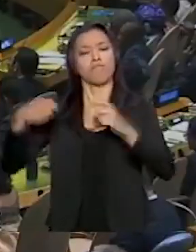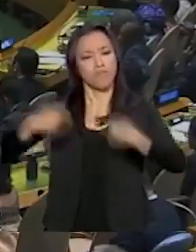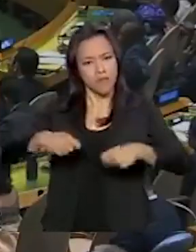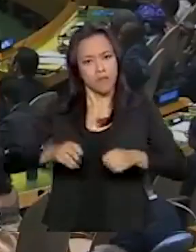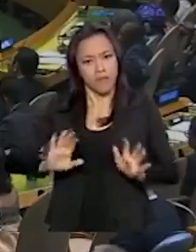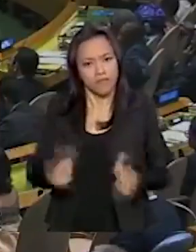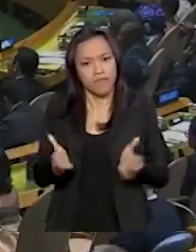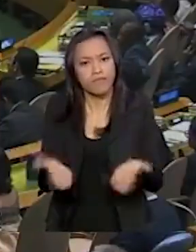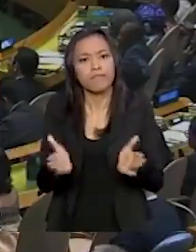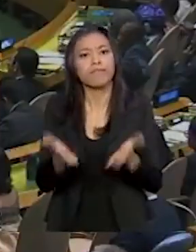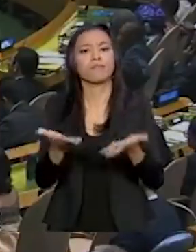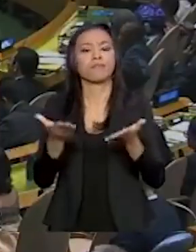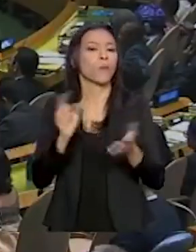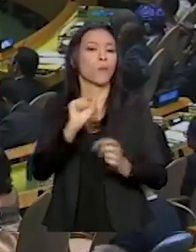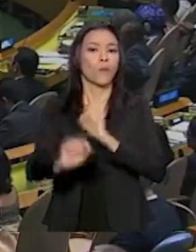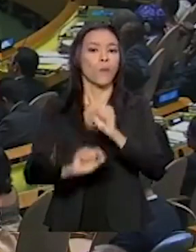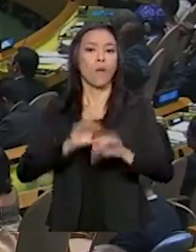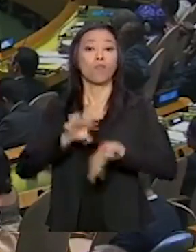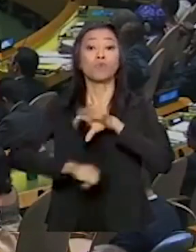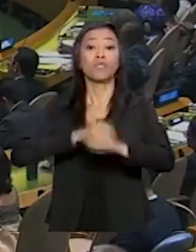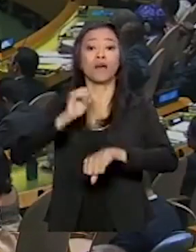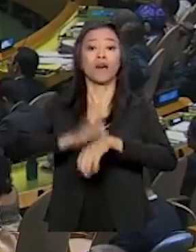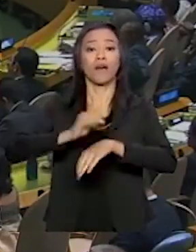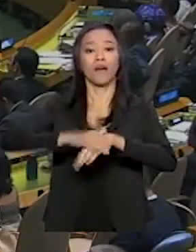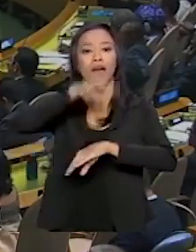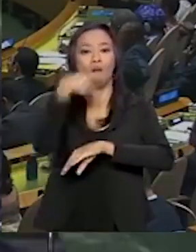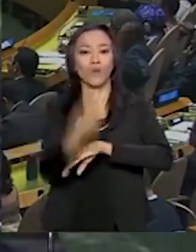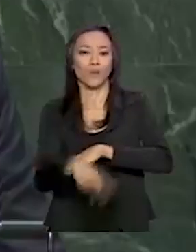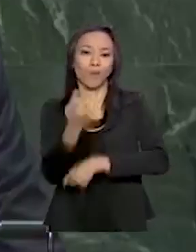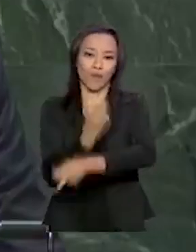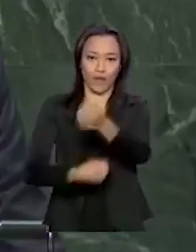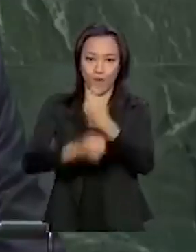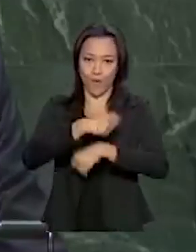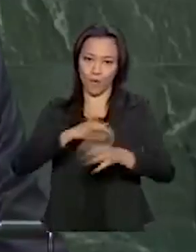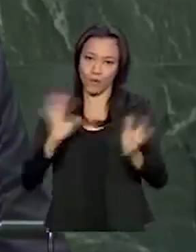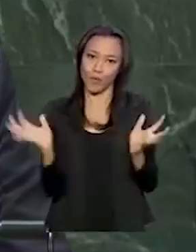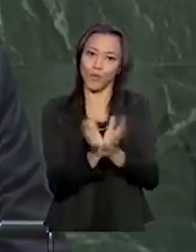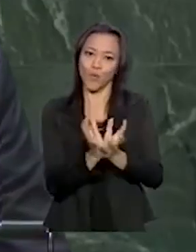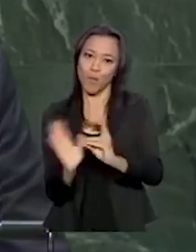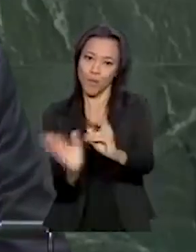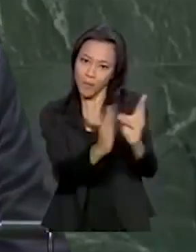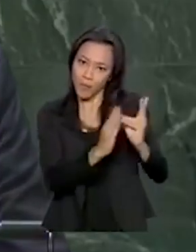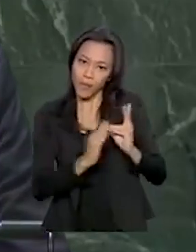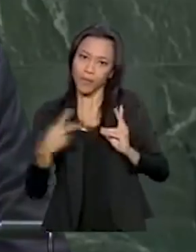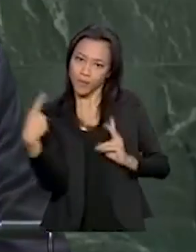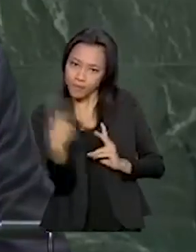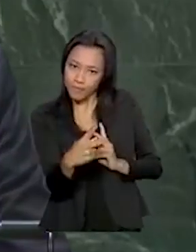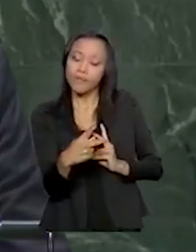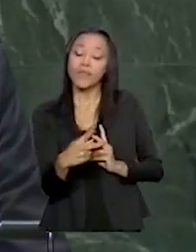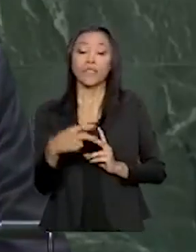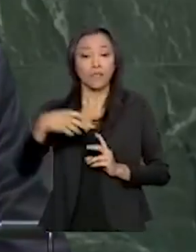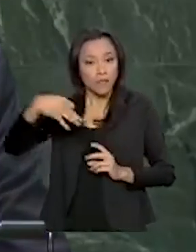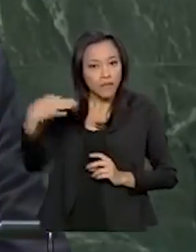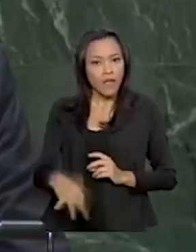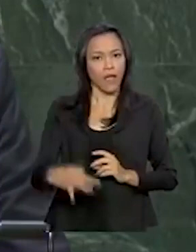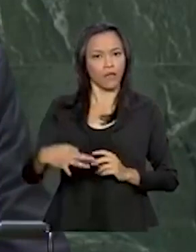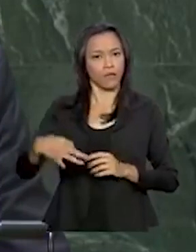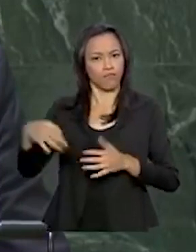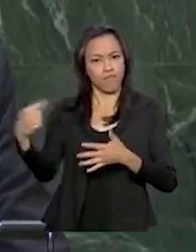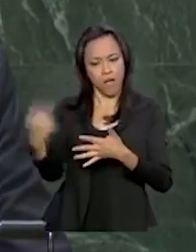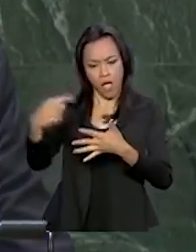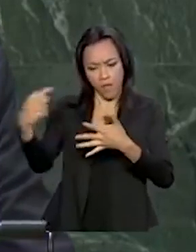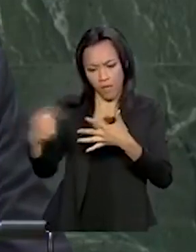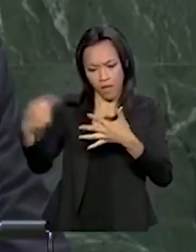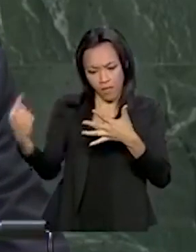incentivadas na busca pela autonomia econômica dos indígenas. Certamente que, se um conjunto de decisões